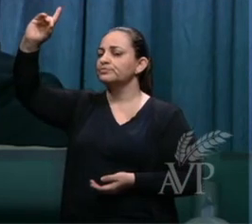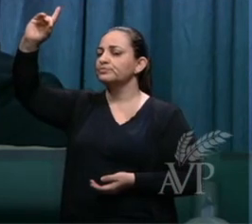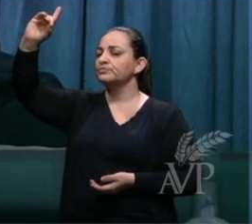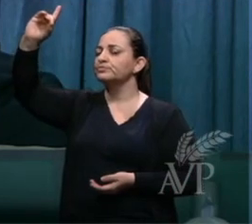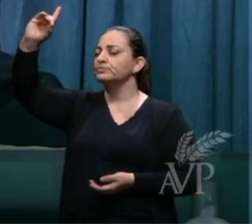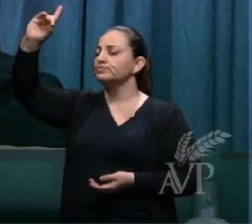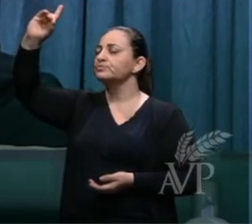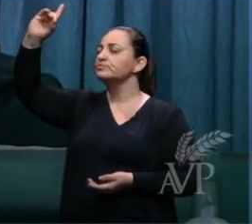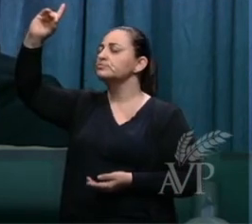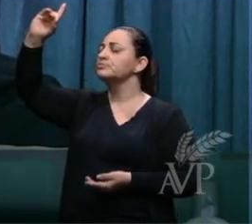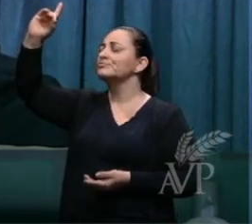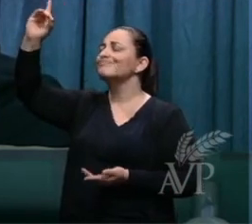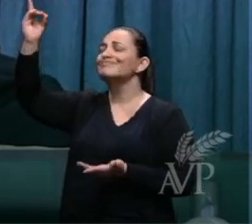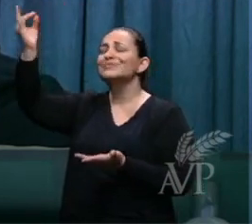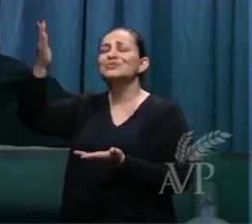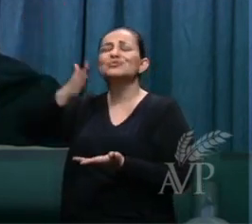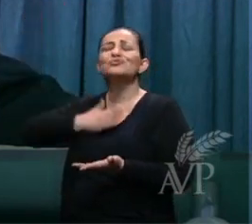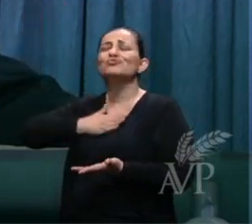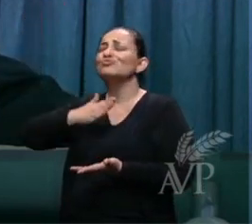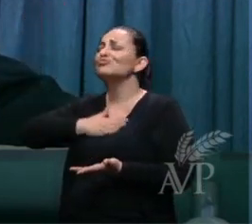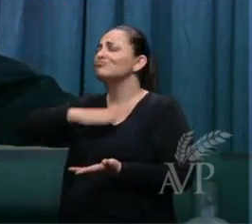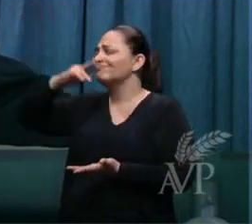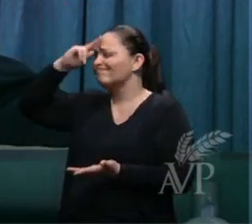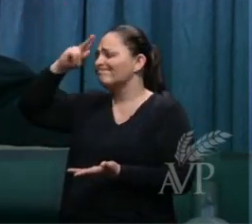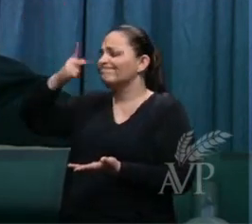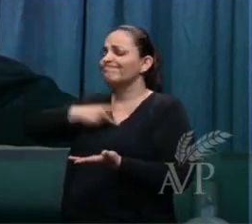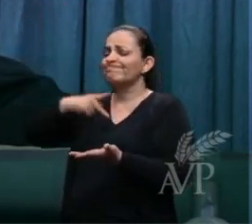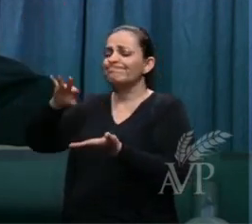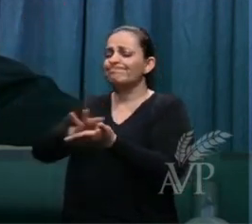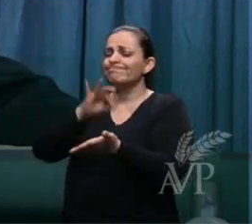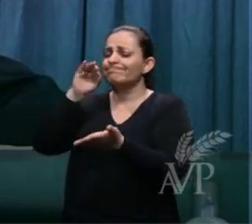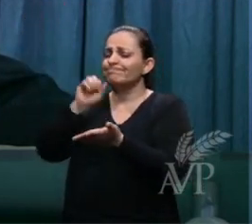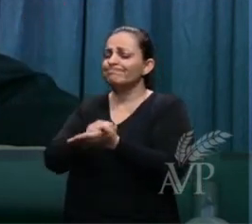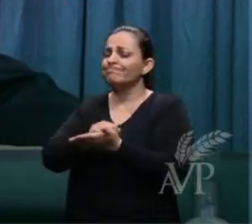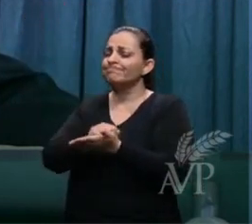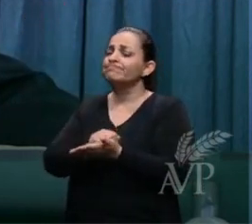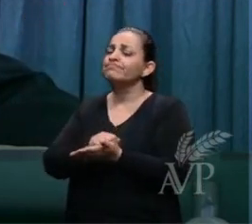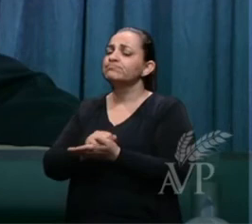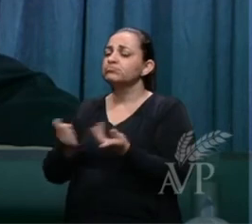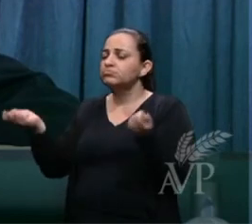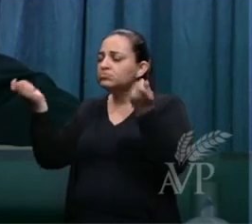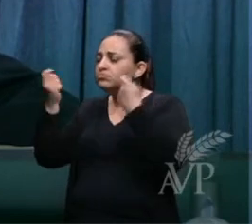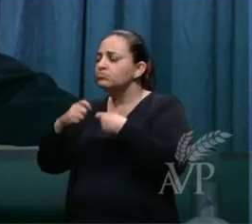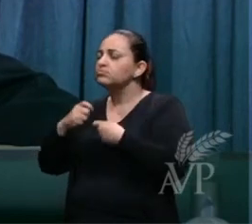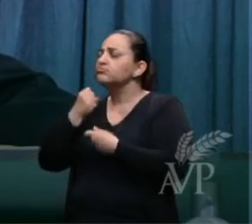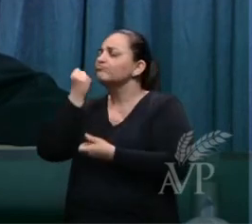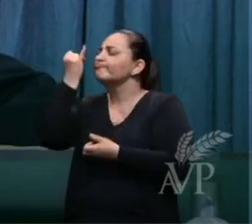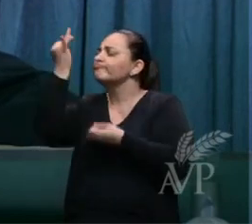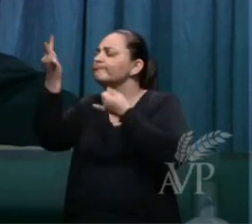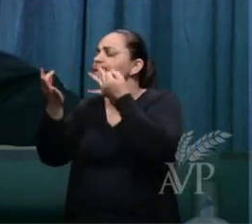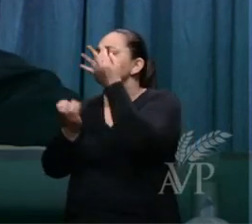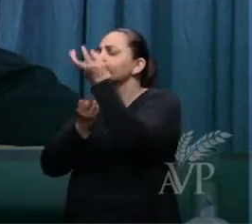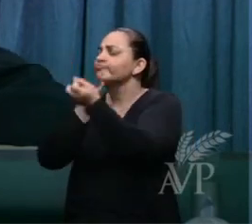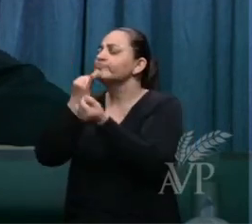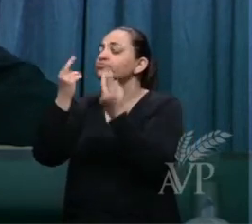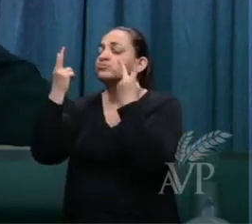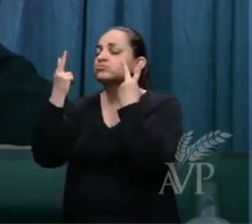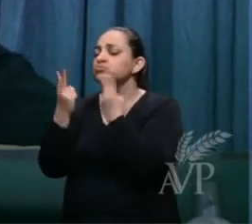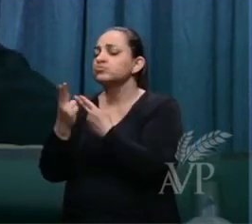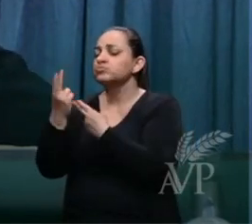que no meu registro ali pai possa dizer o que disse de Abraão